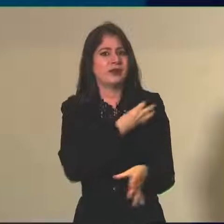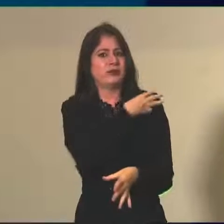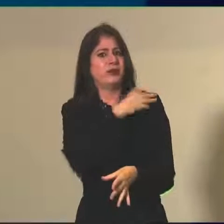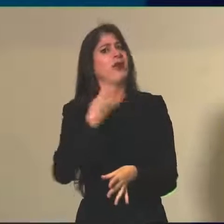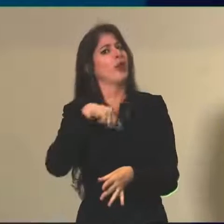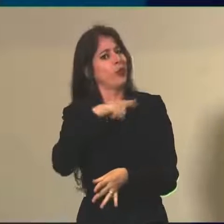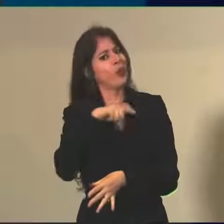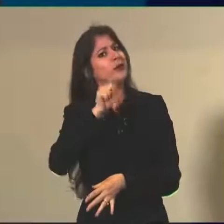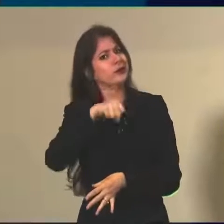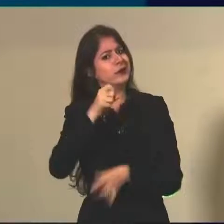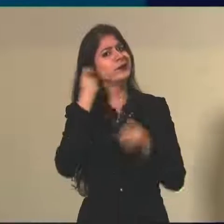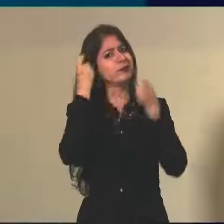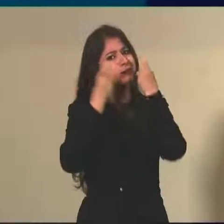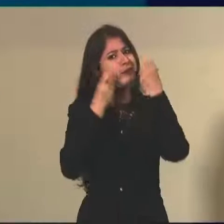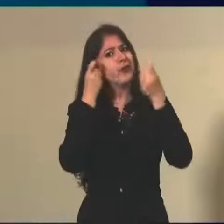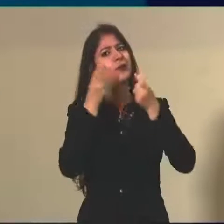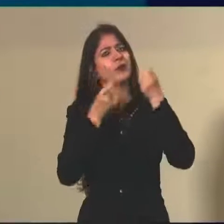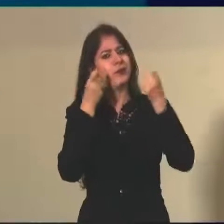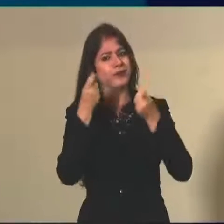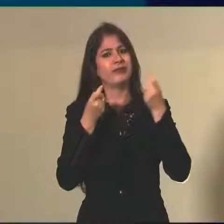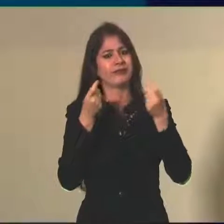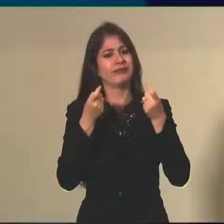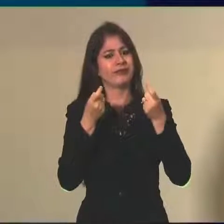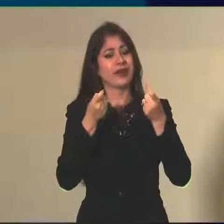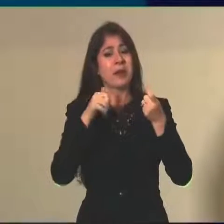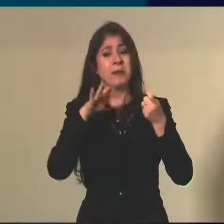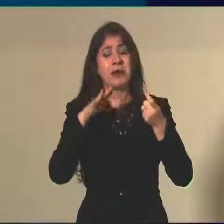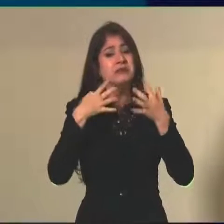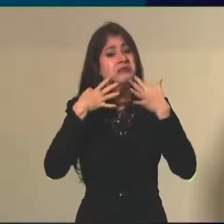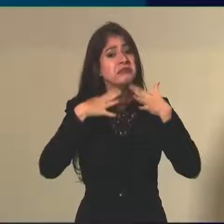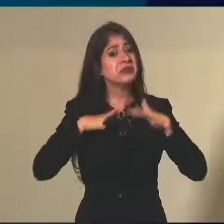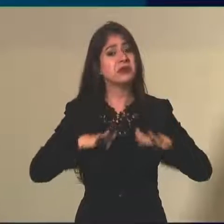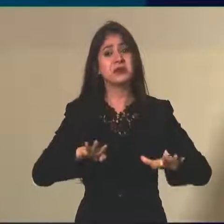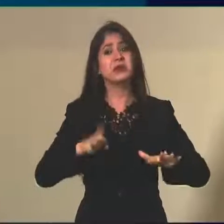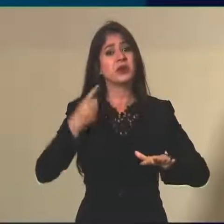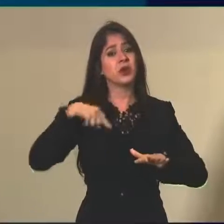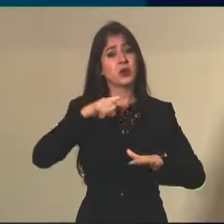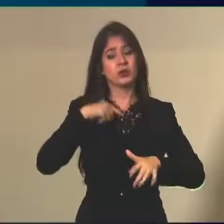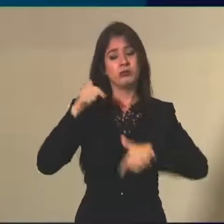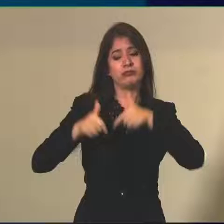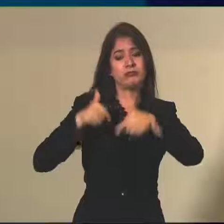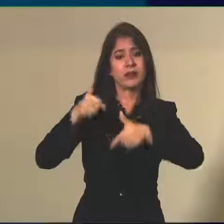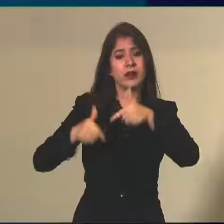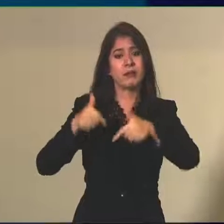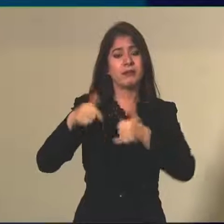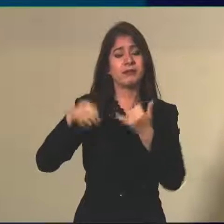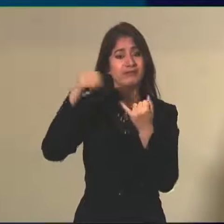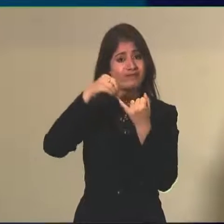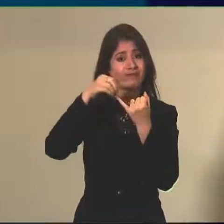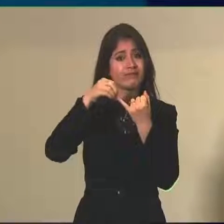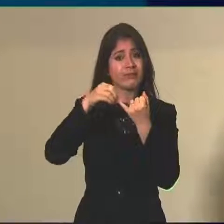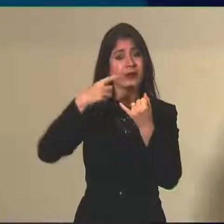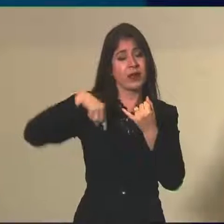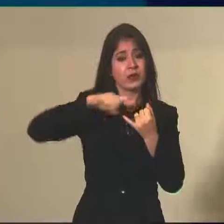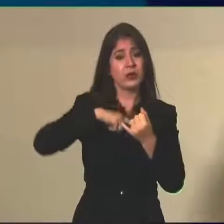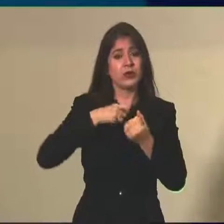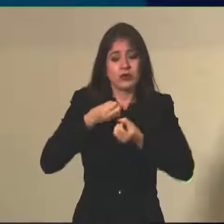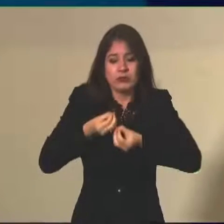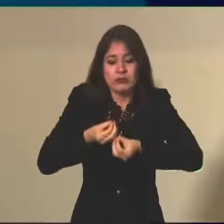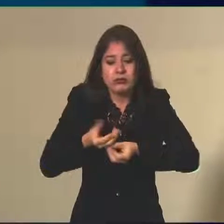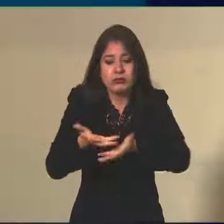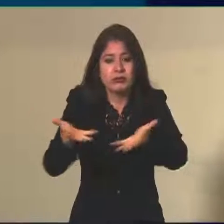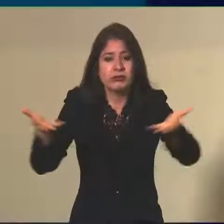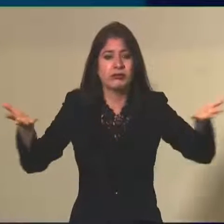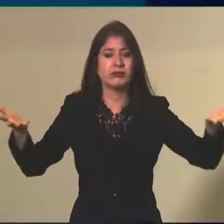algo que a gente teria que se preocupar. Agora, naturalmente, o nosso trabalho aqui no INEP é disponibilizar